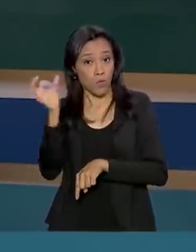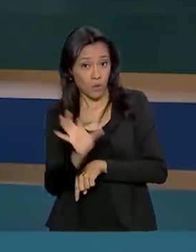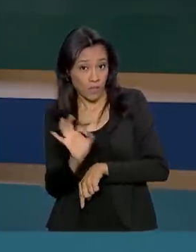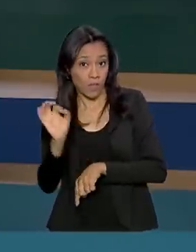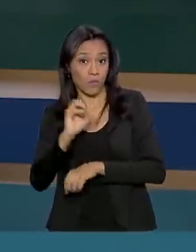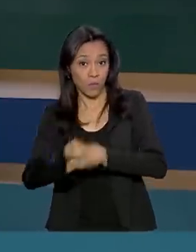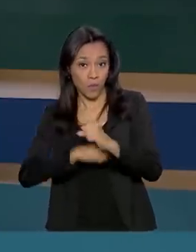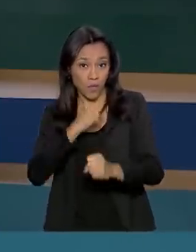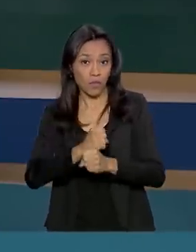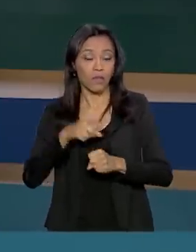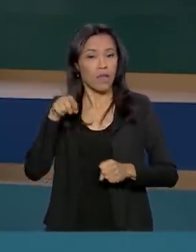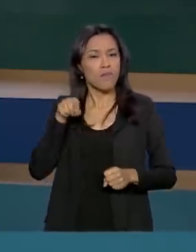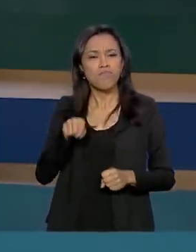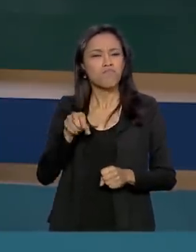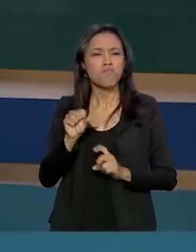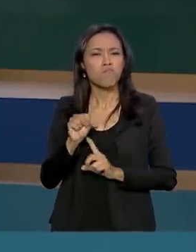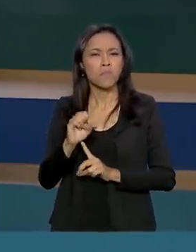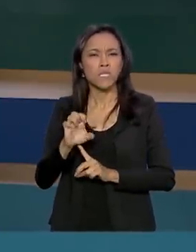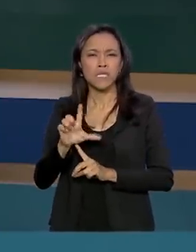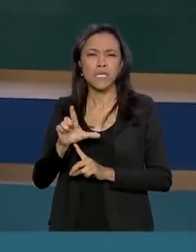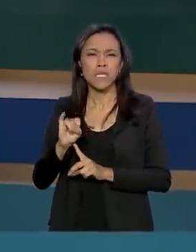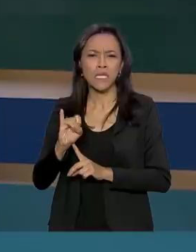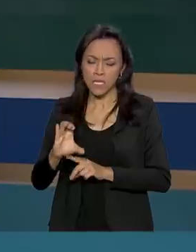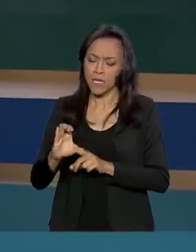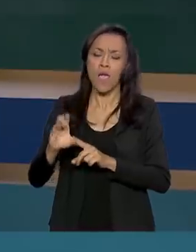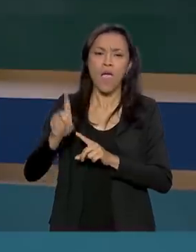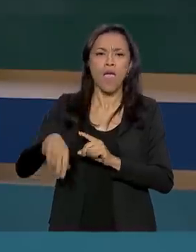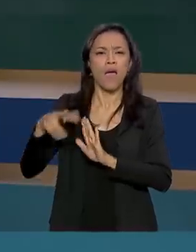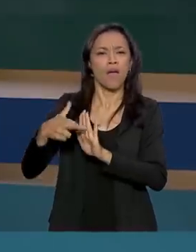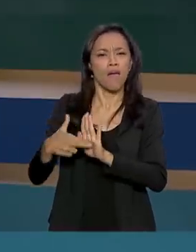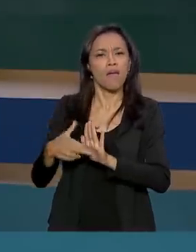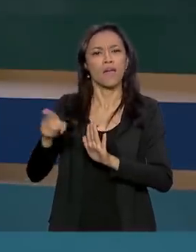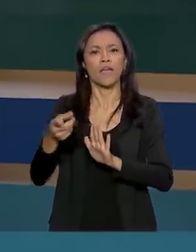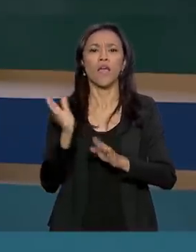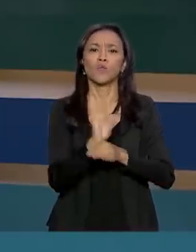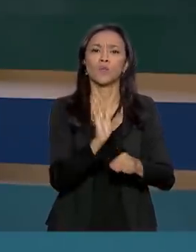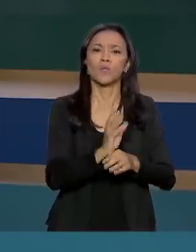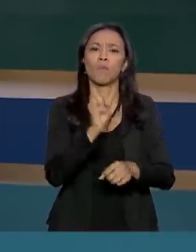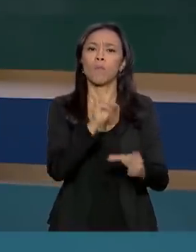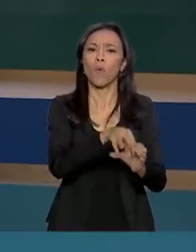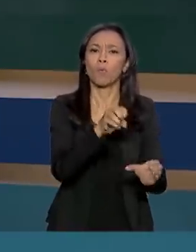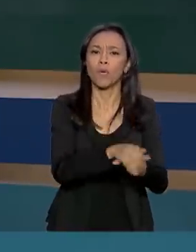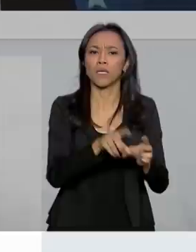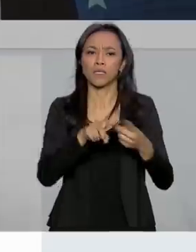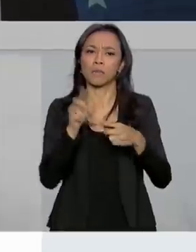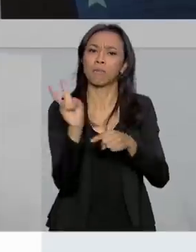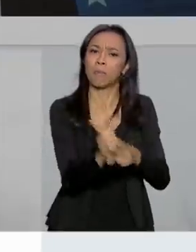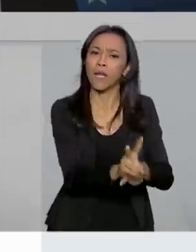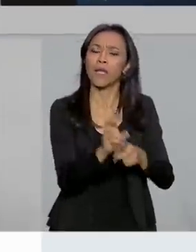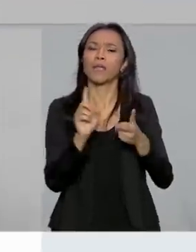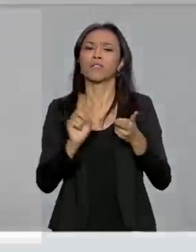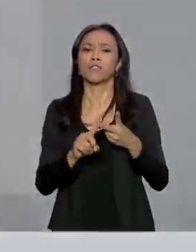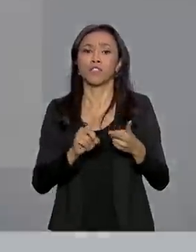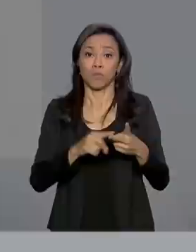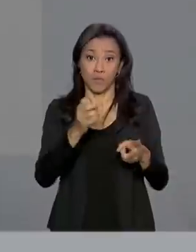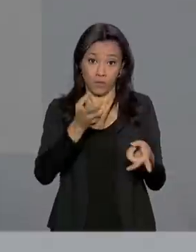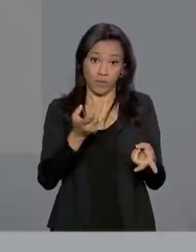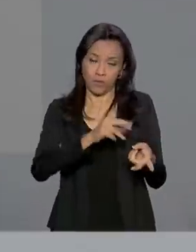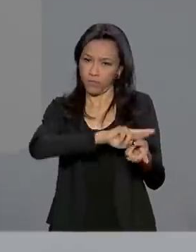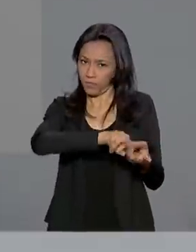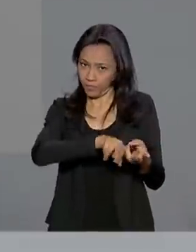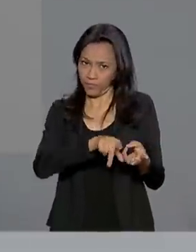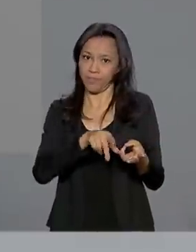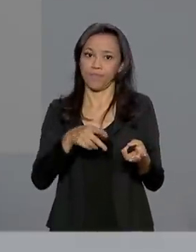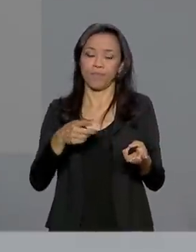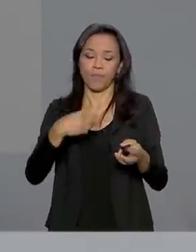Selic serve de referência para algumas transações bancárias, como poupança e empréstimos. Pelas redes sociais, o presidente